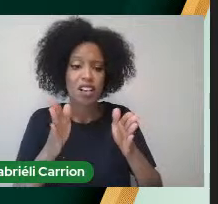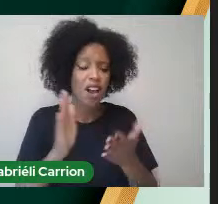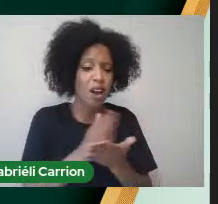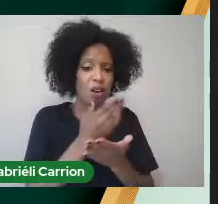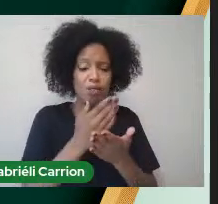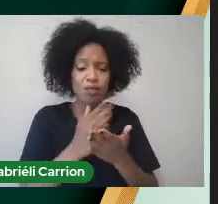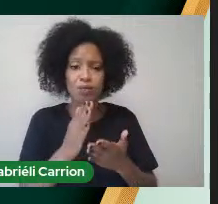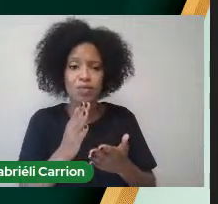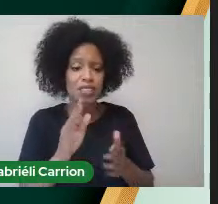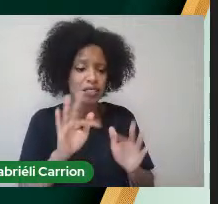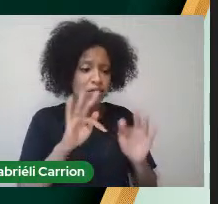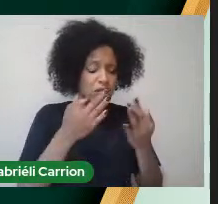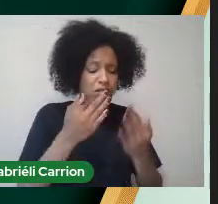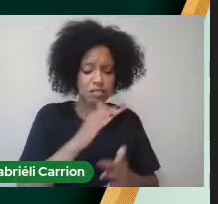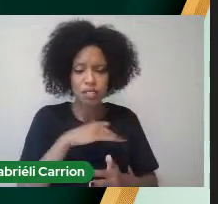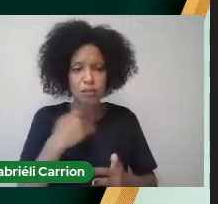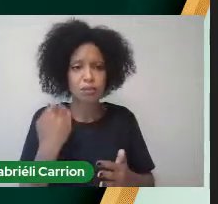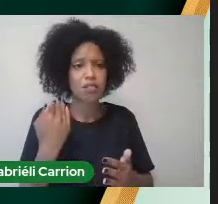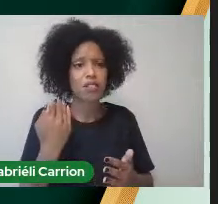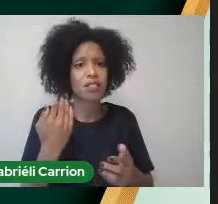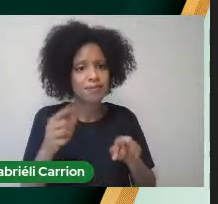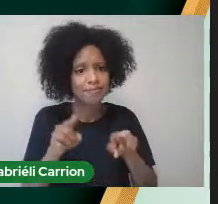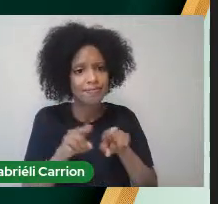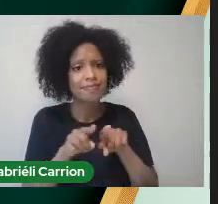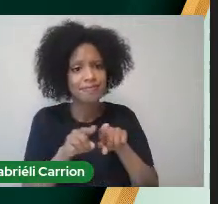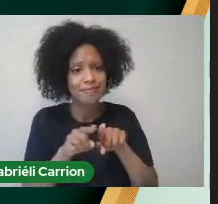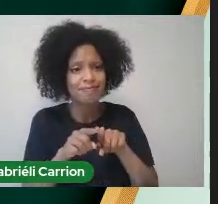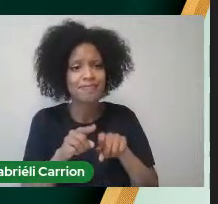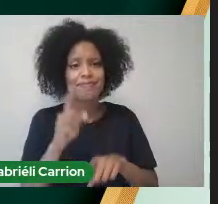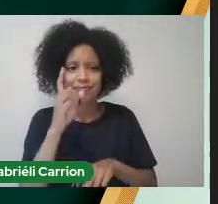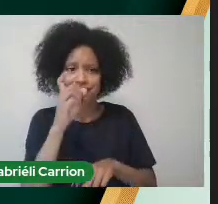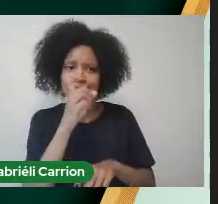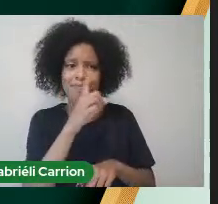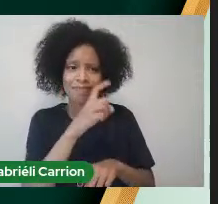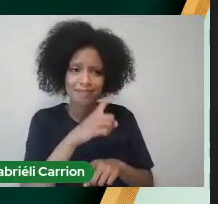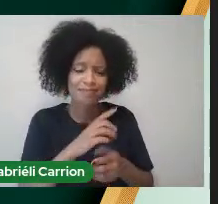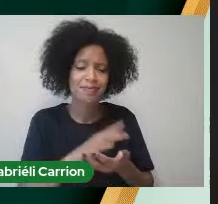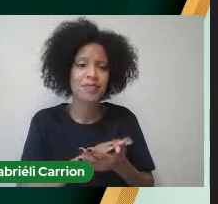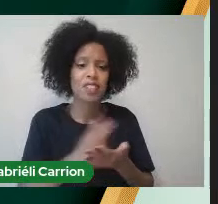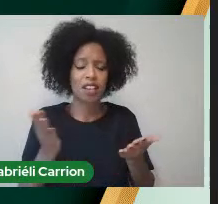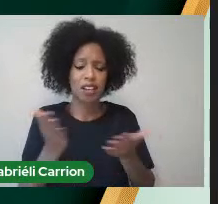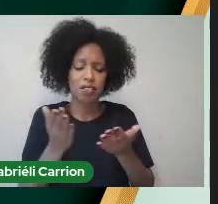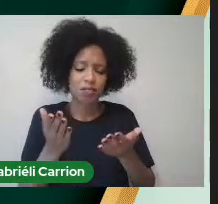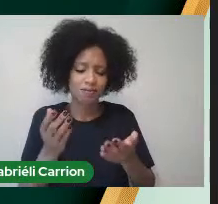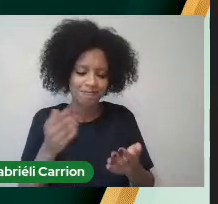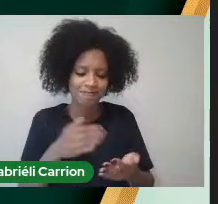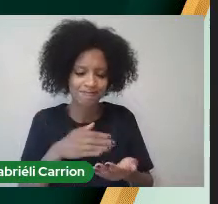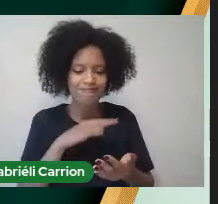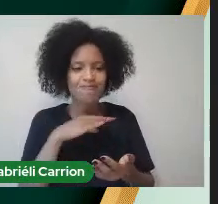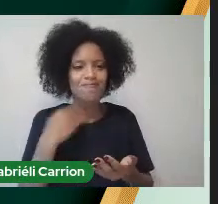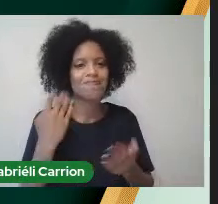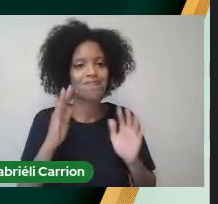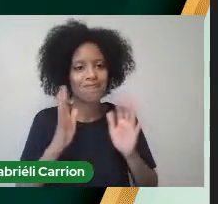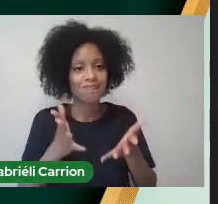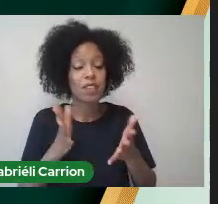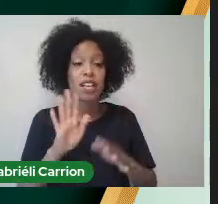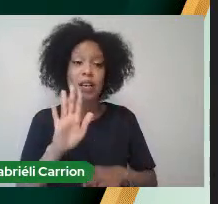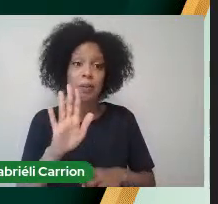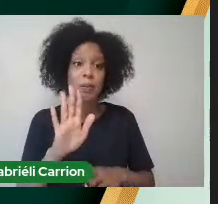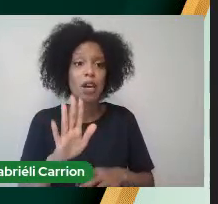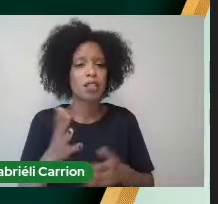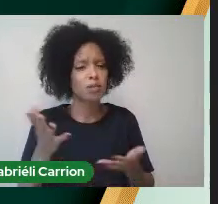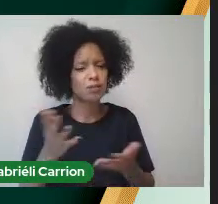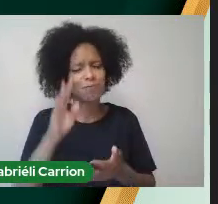Pessoas Que nunca imaginaríamos Chegar nesse momento Sem elas ao nosso lado Mas hoje Temos a